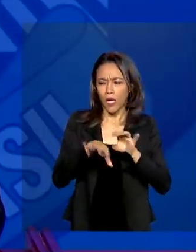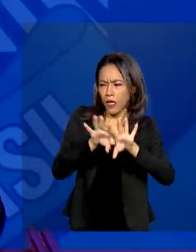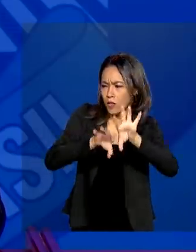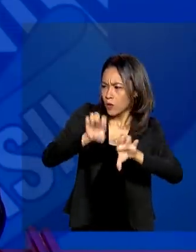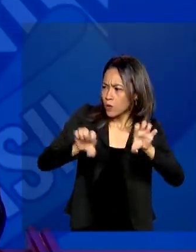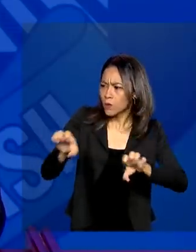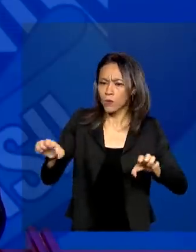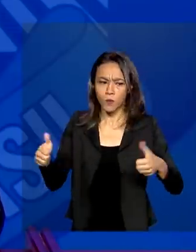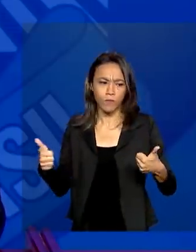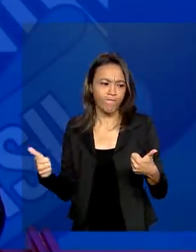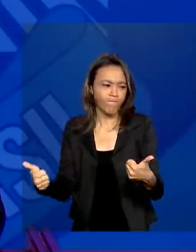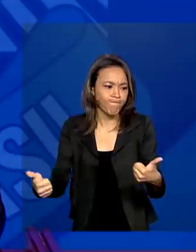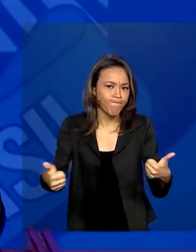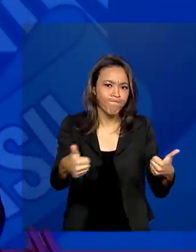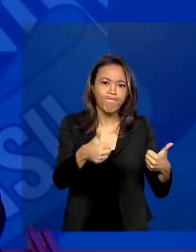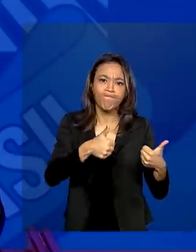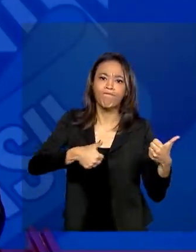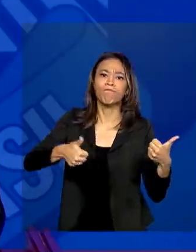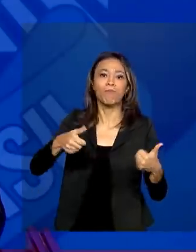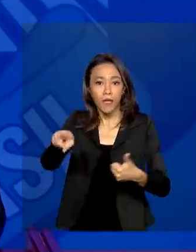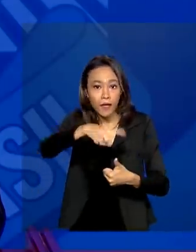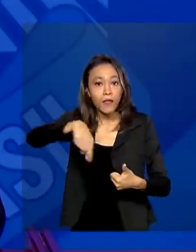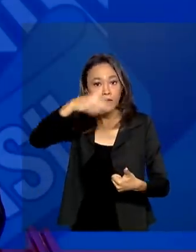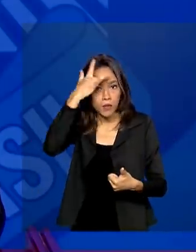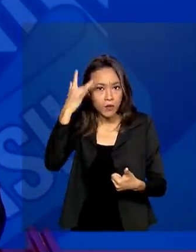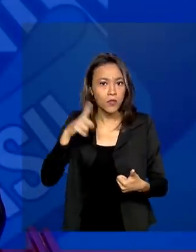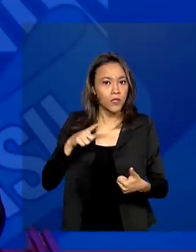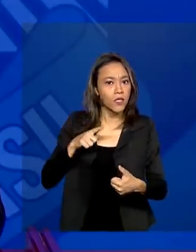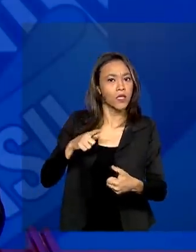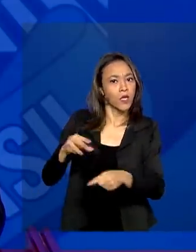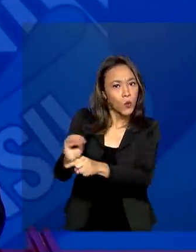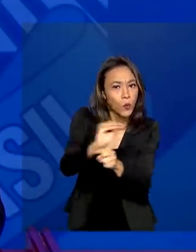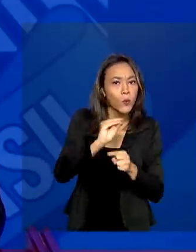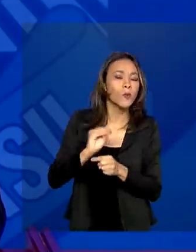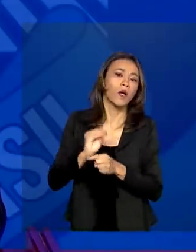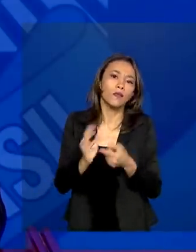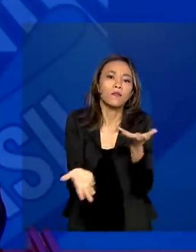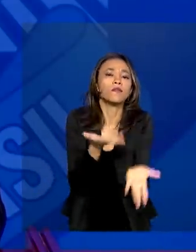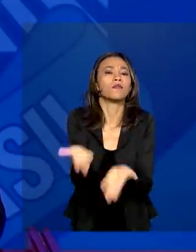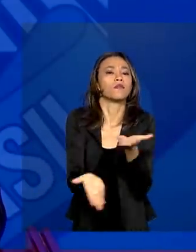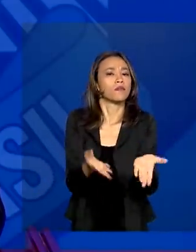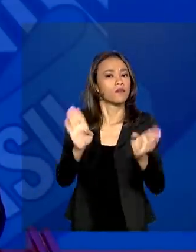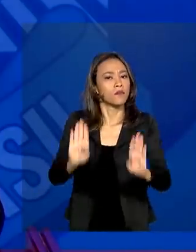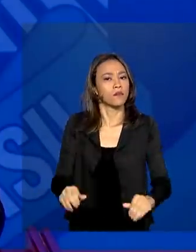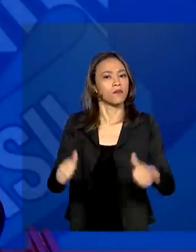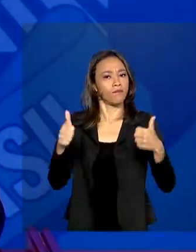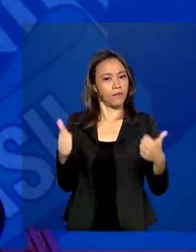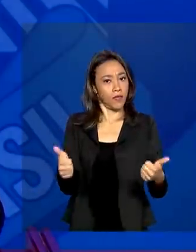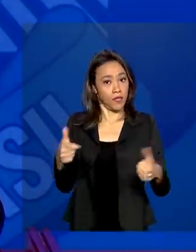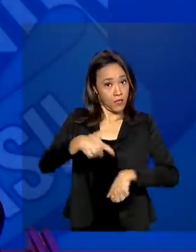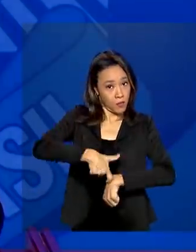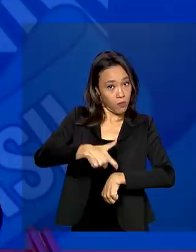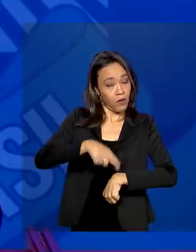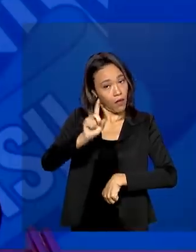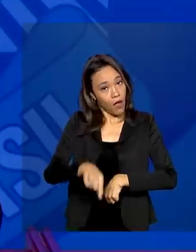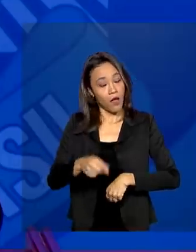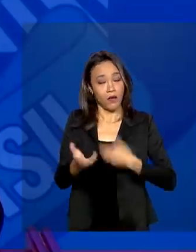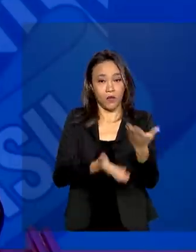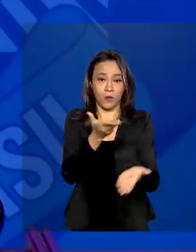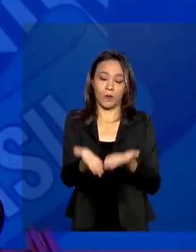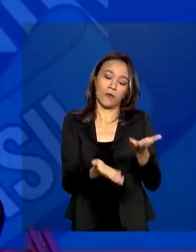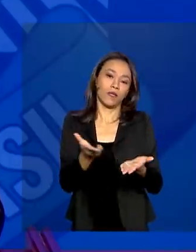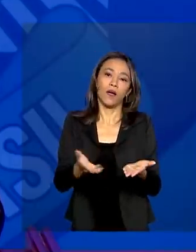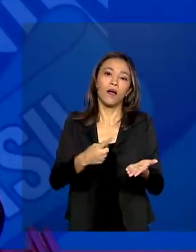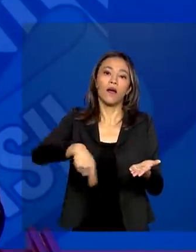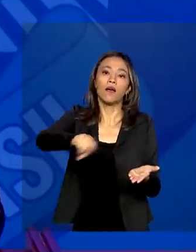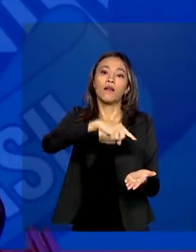para que as pessoas sejam cuidadas e tratadas. Nesse momento, realmente, cuidar das pessoas e salvar o maior número possível